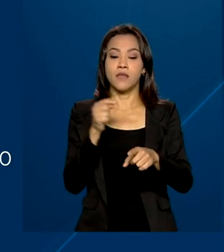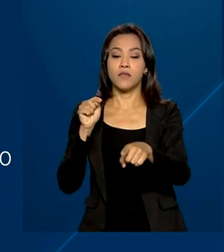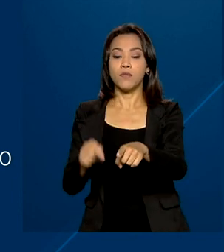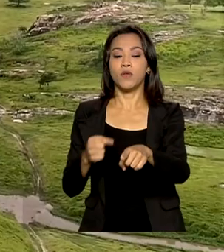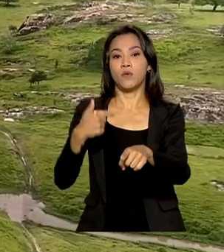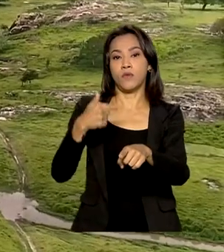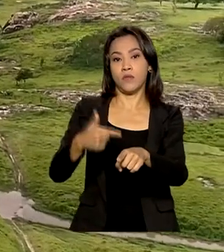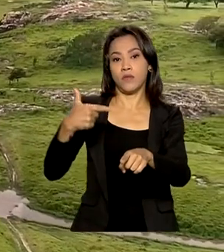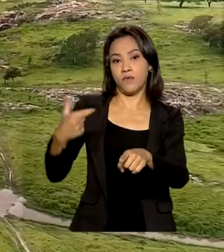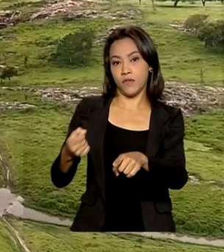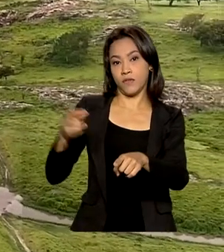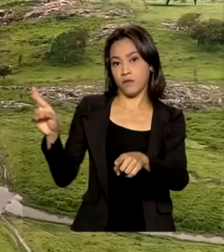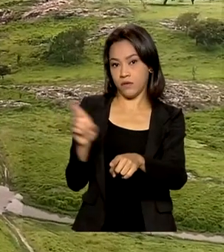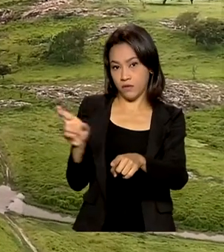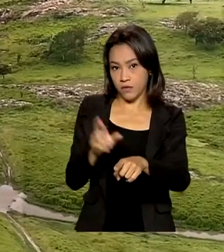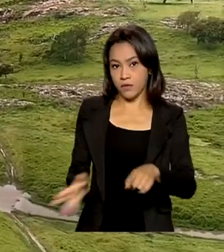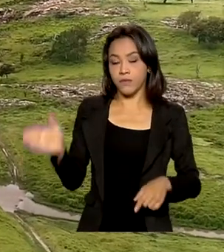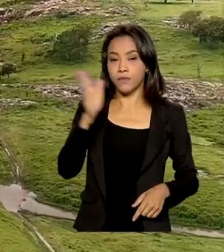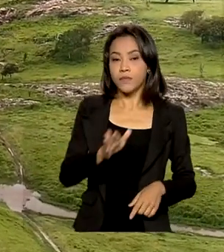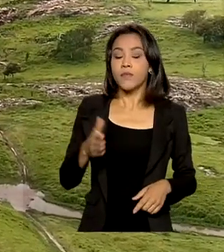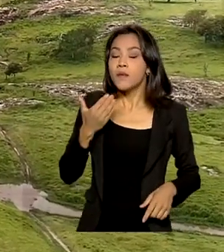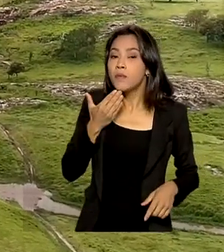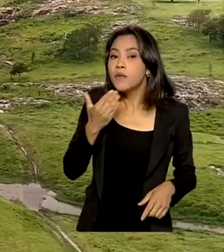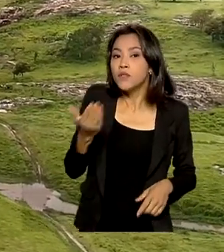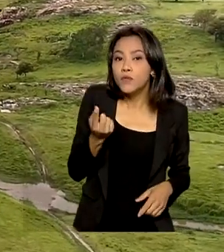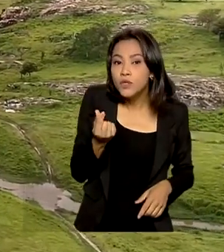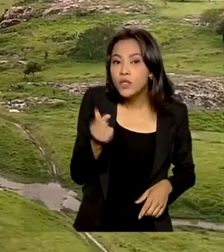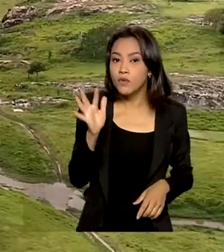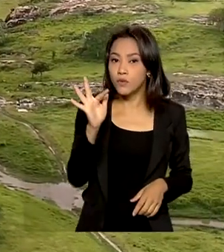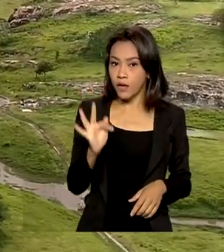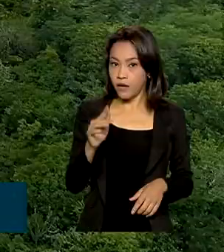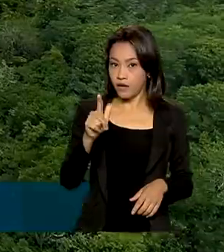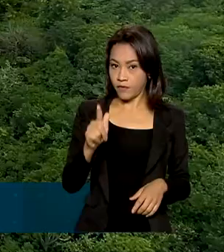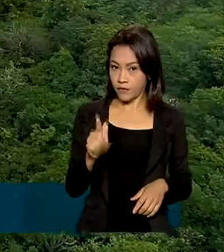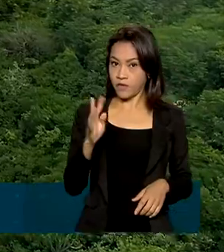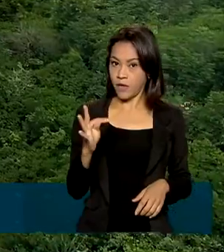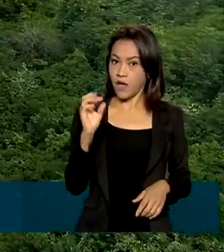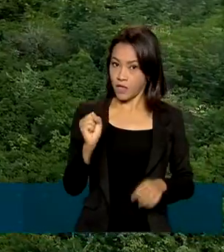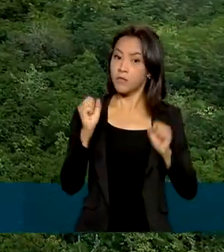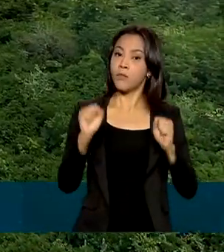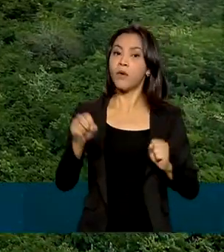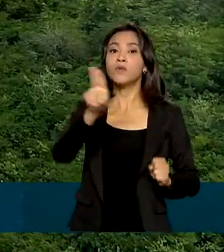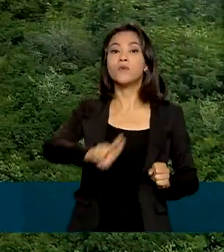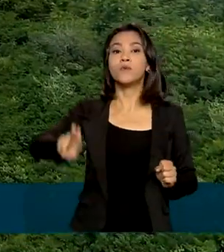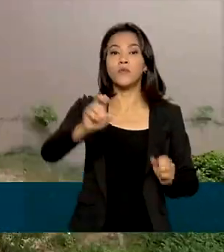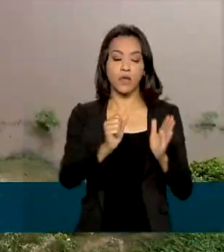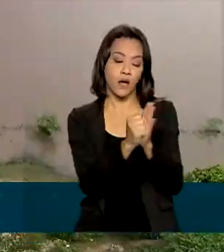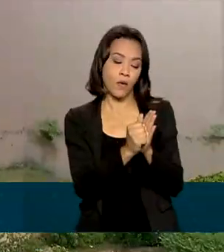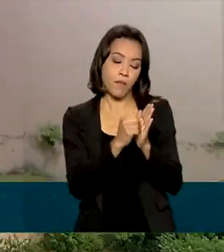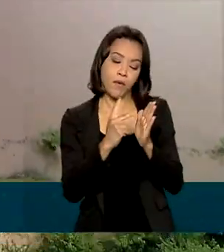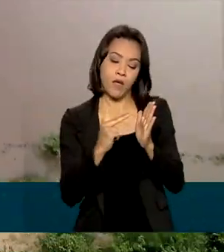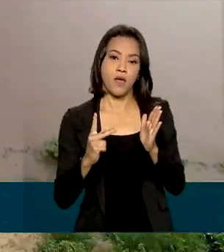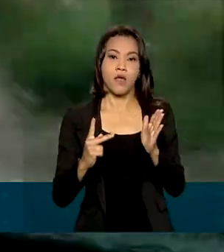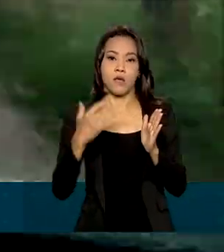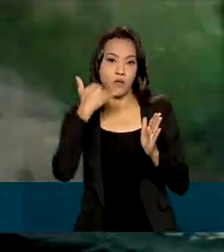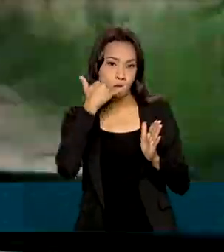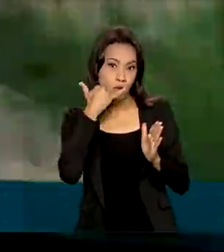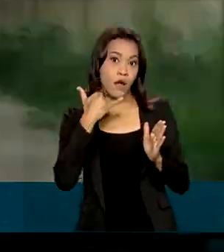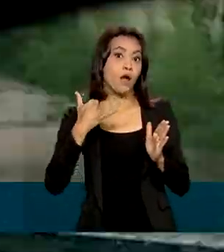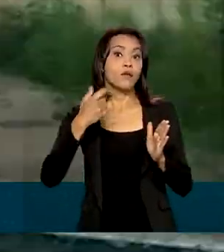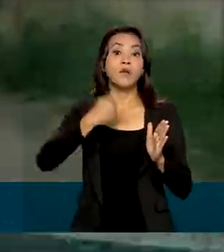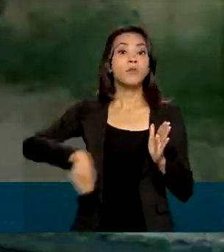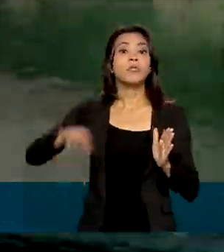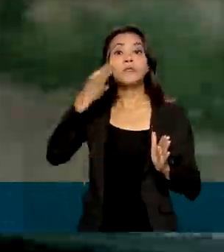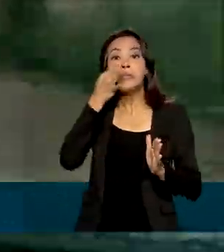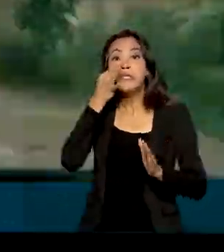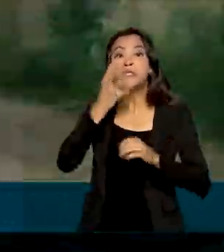A solicitação do recurso pode ser feita pelo aplicativo do FGTS. Não é preciso comparecer a uma